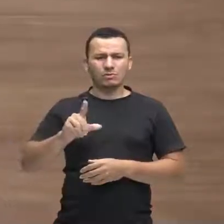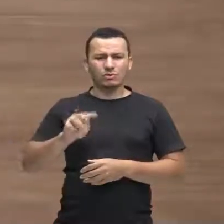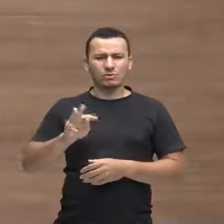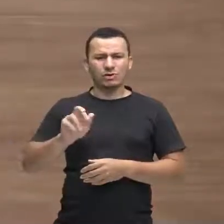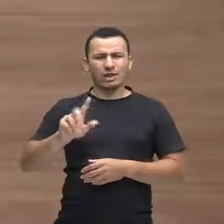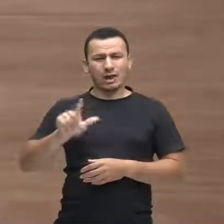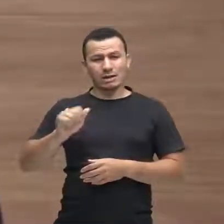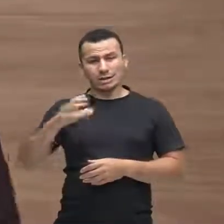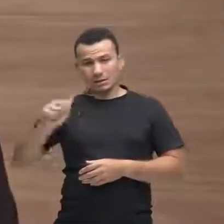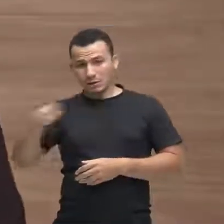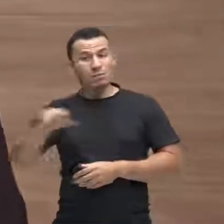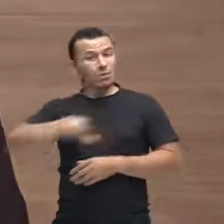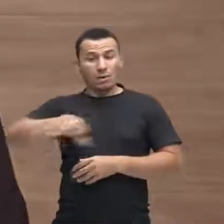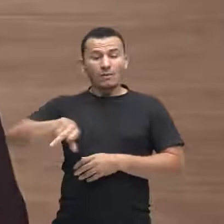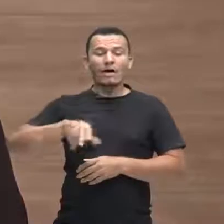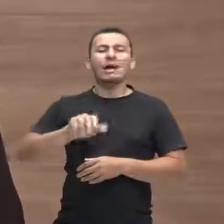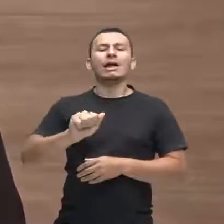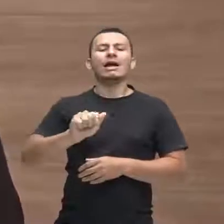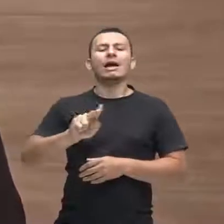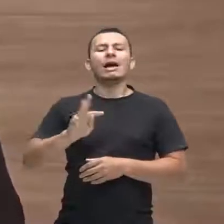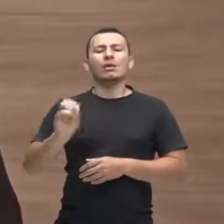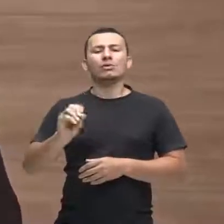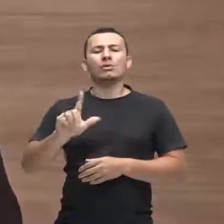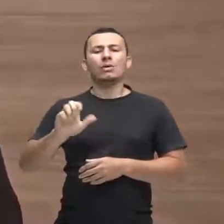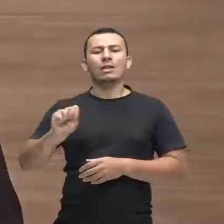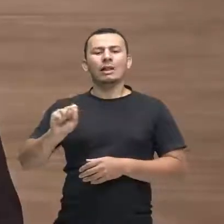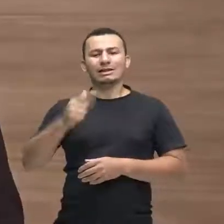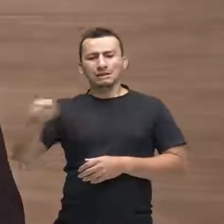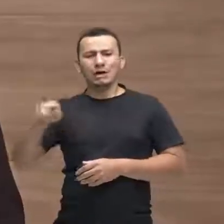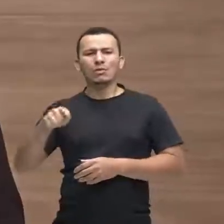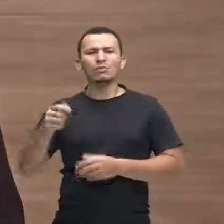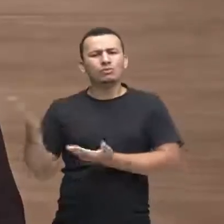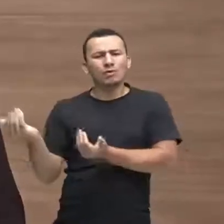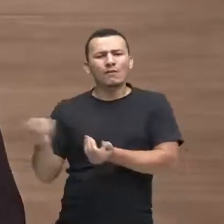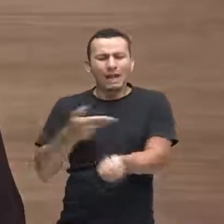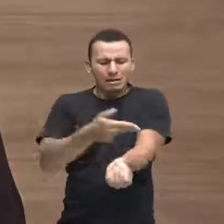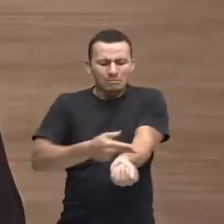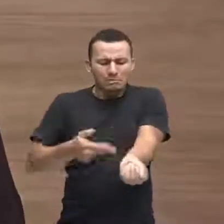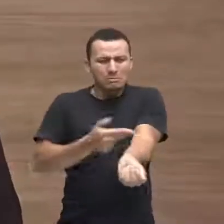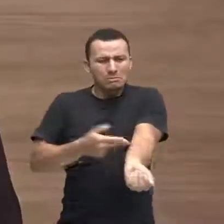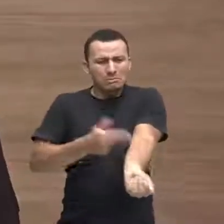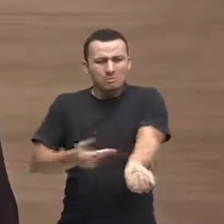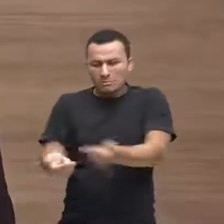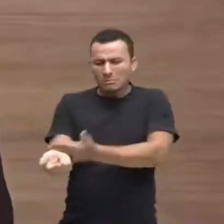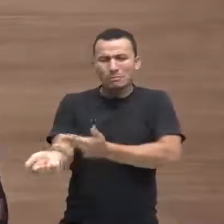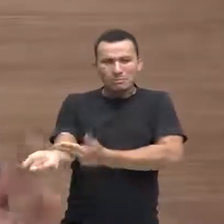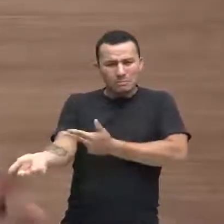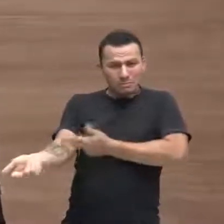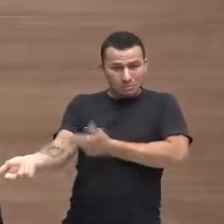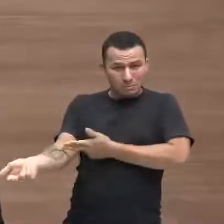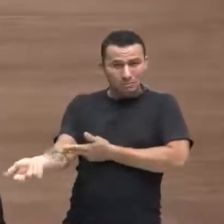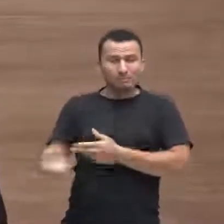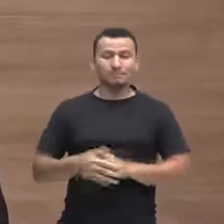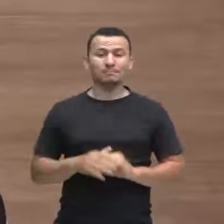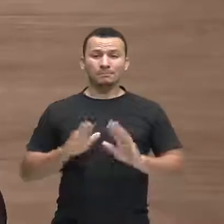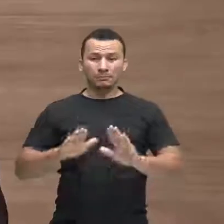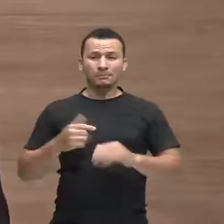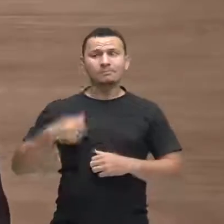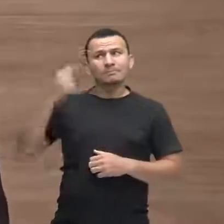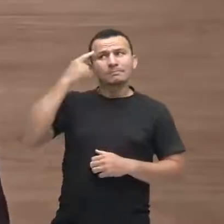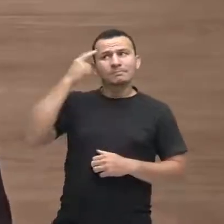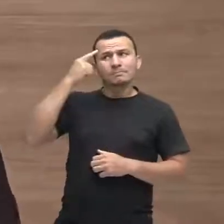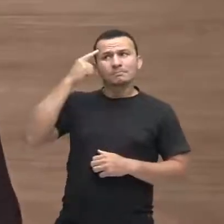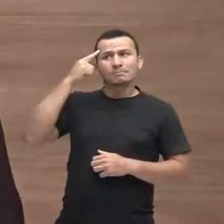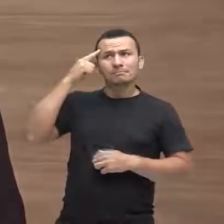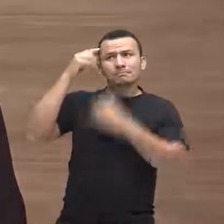que é o corte que as pessoas, alguns adolescentes fazem, não é? Então, resolvi, gente, Everton, como é que tu vai chegar lá